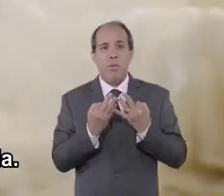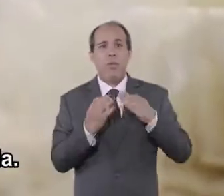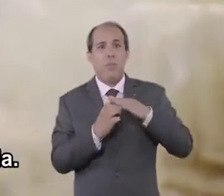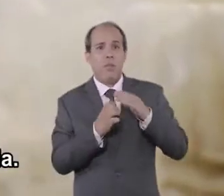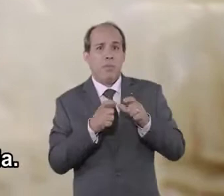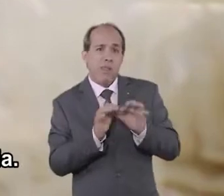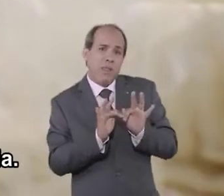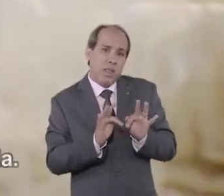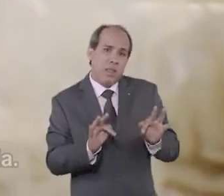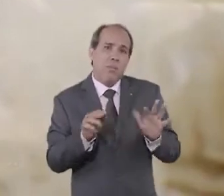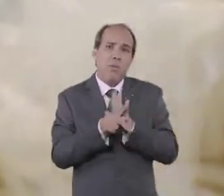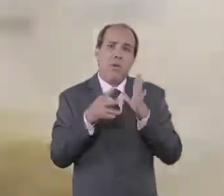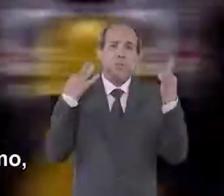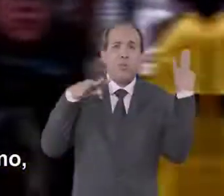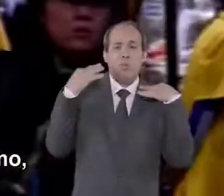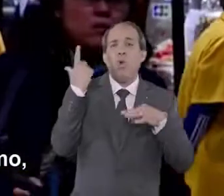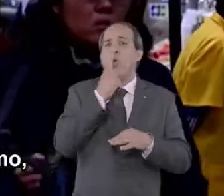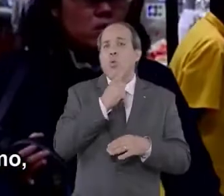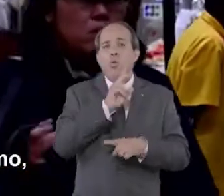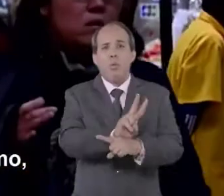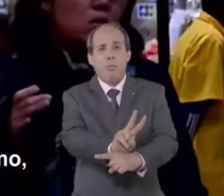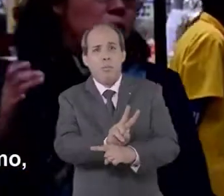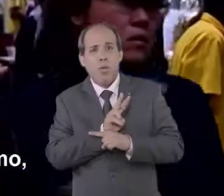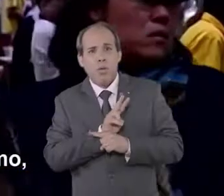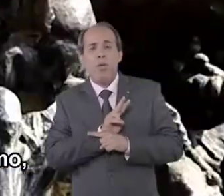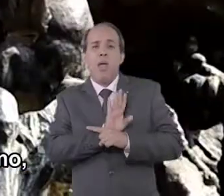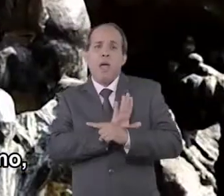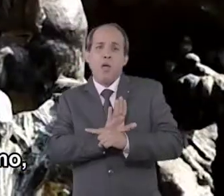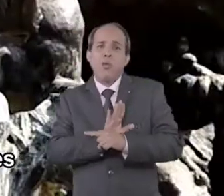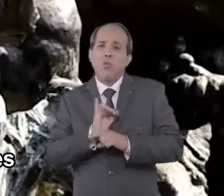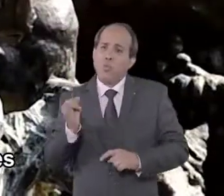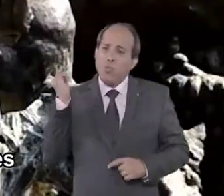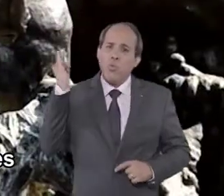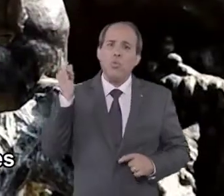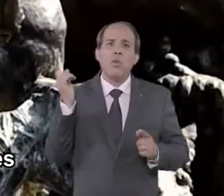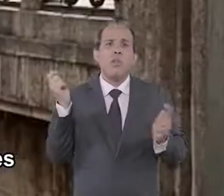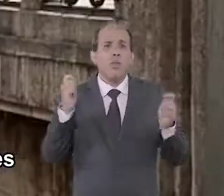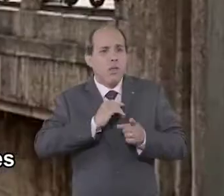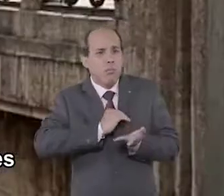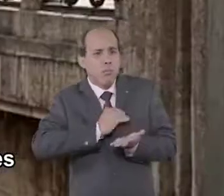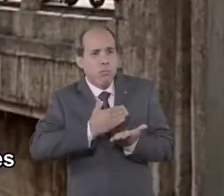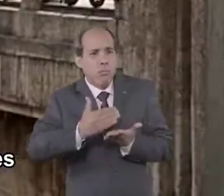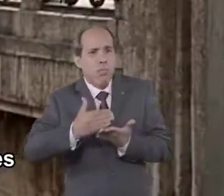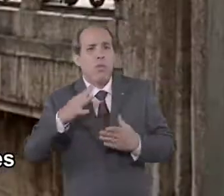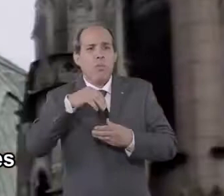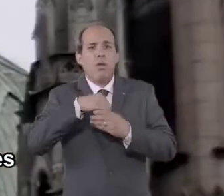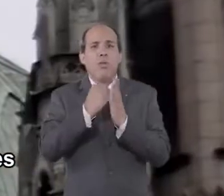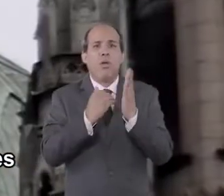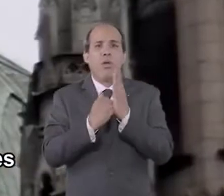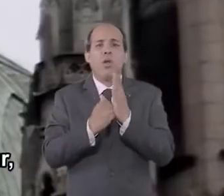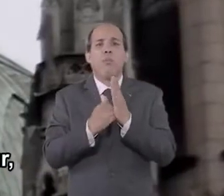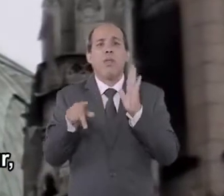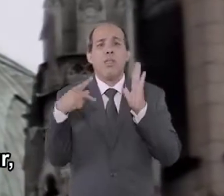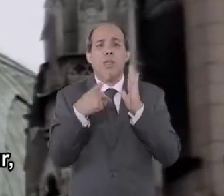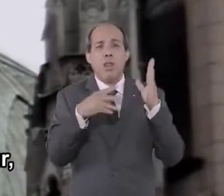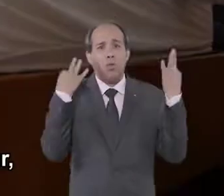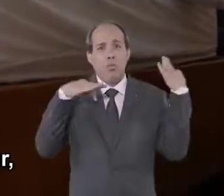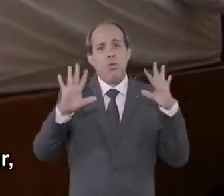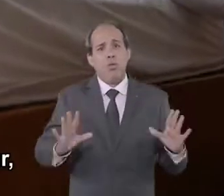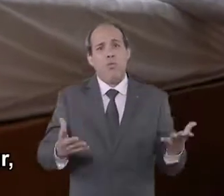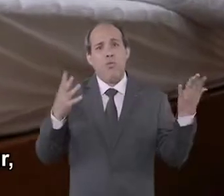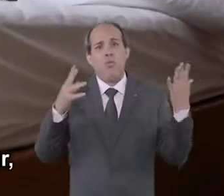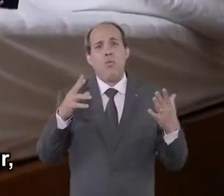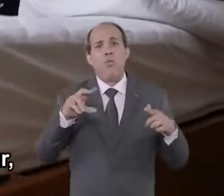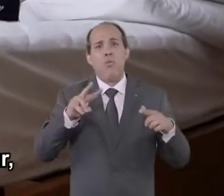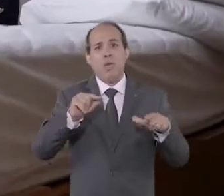10 anos de Bolsa Família. Micro e pequenas empresas de turismo conseguiram crédito a juros e condições especiais pelo